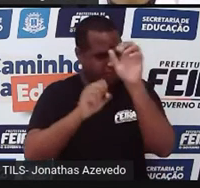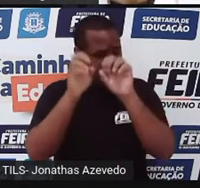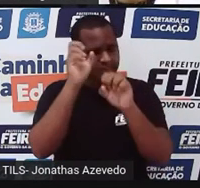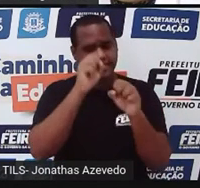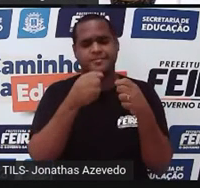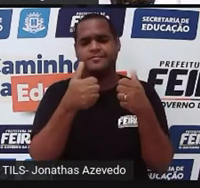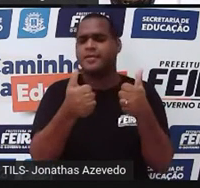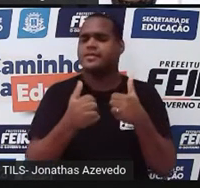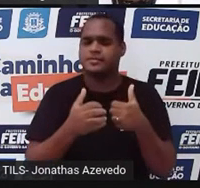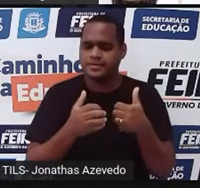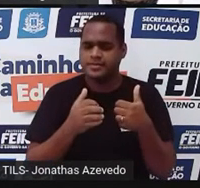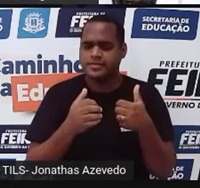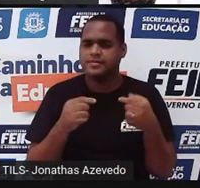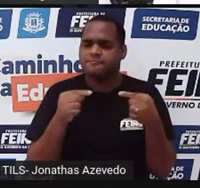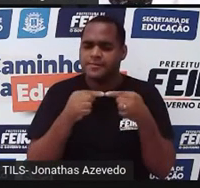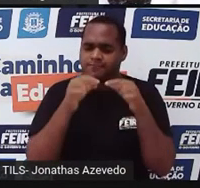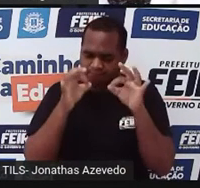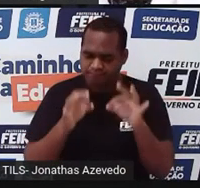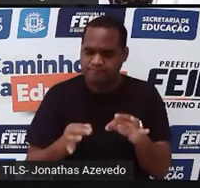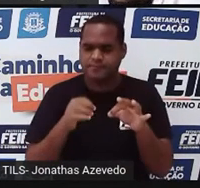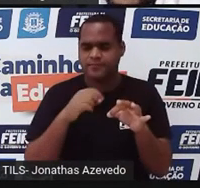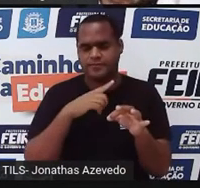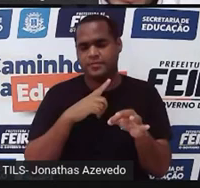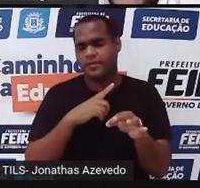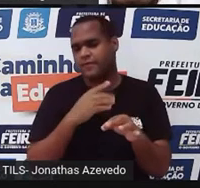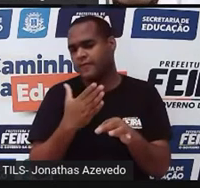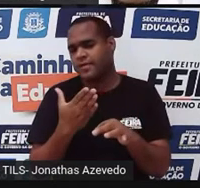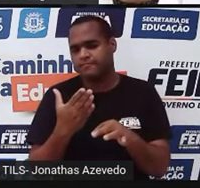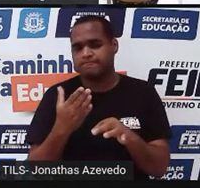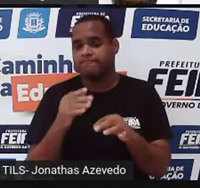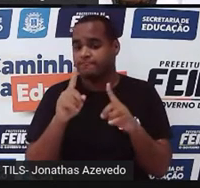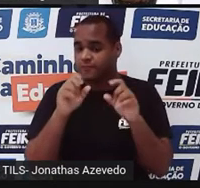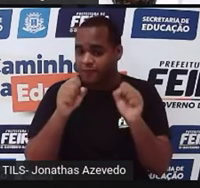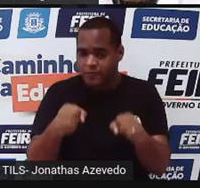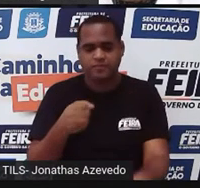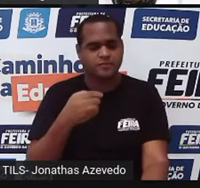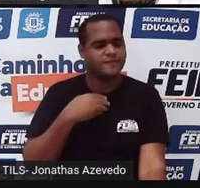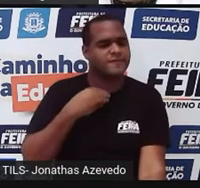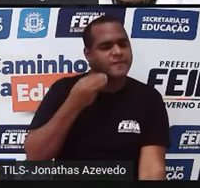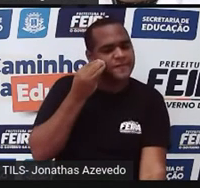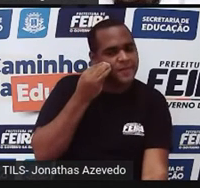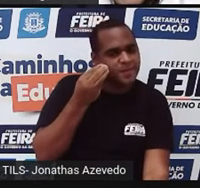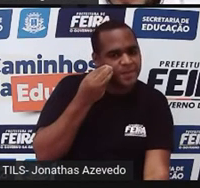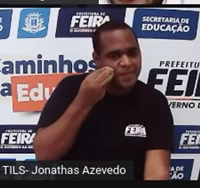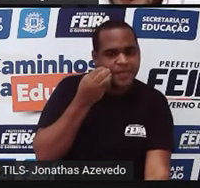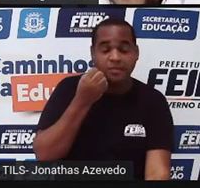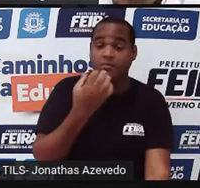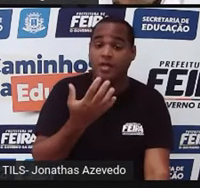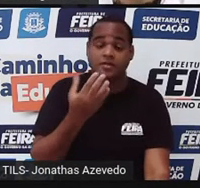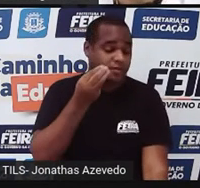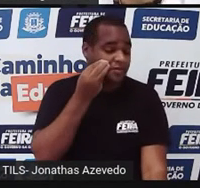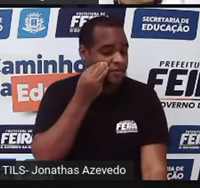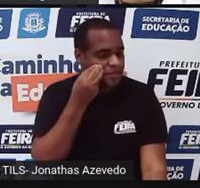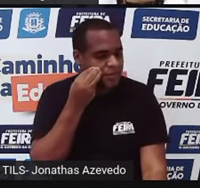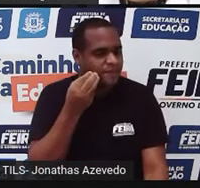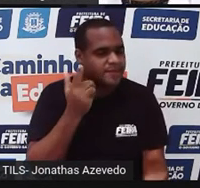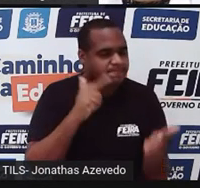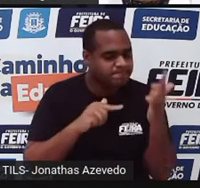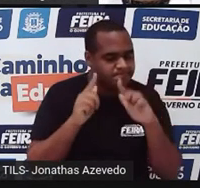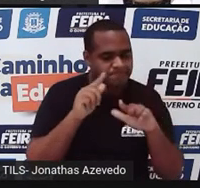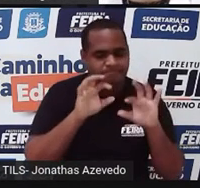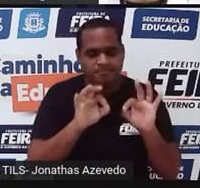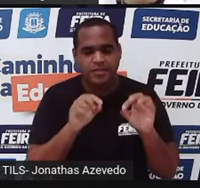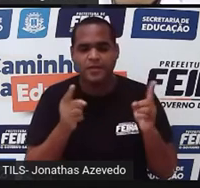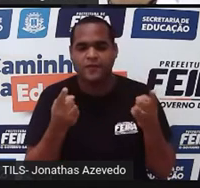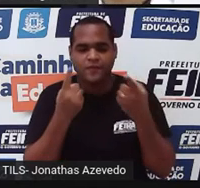Tá bom? De uma coisa, eu tenho certeza, não custa a gente tentar, né? Então, a gente vai tentar fazer isso nessa aula.